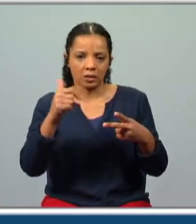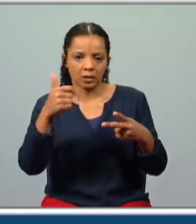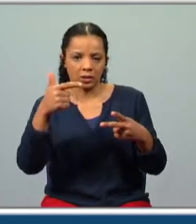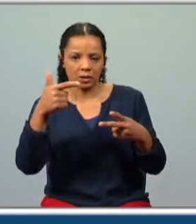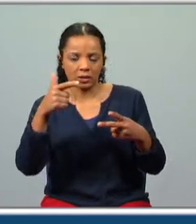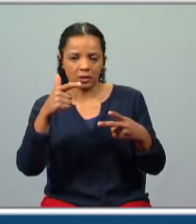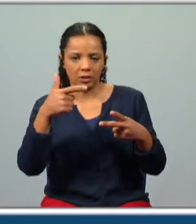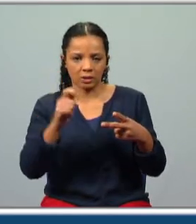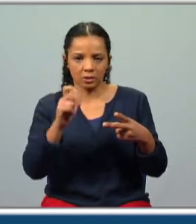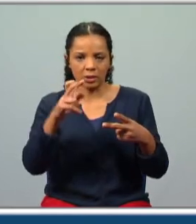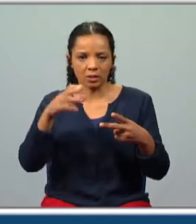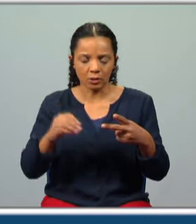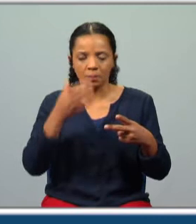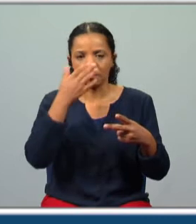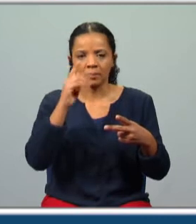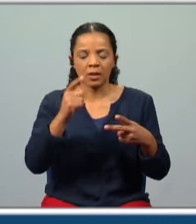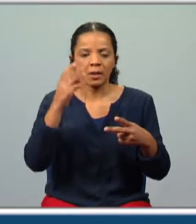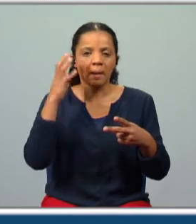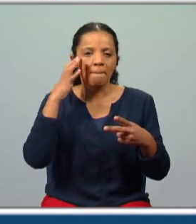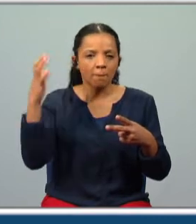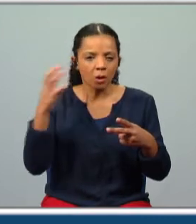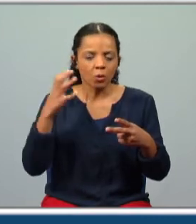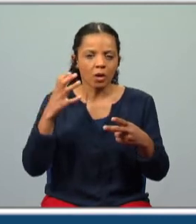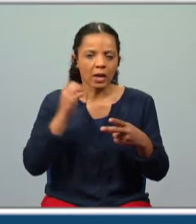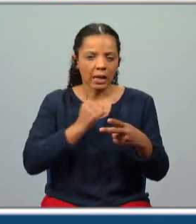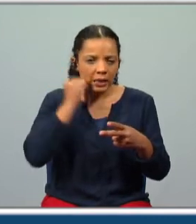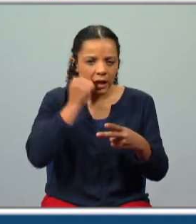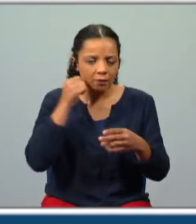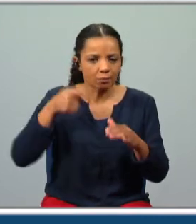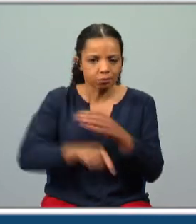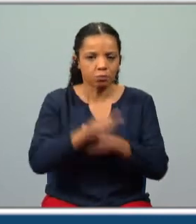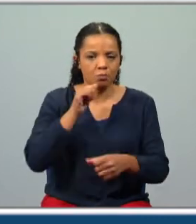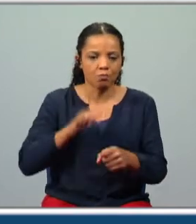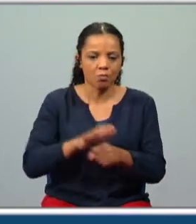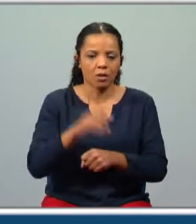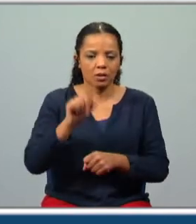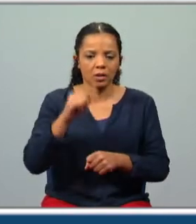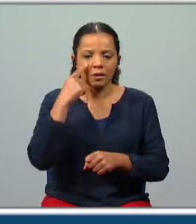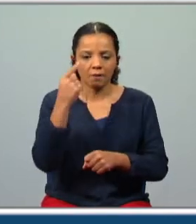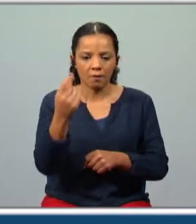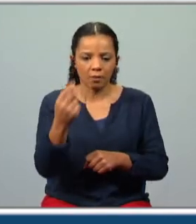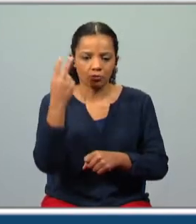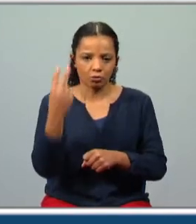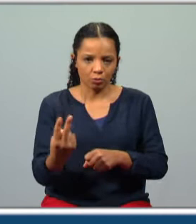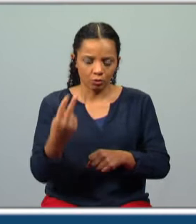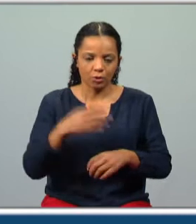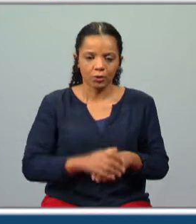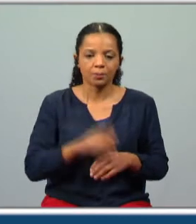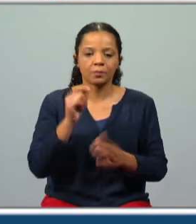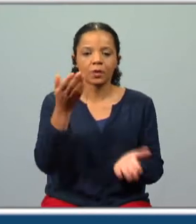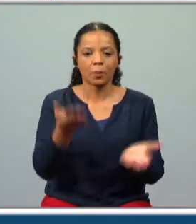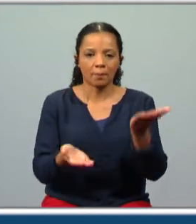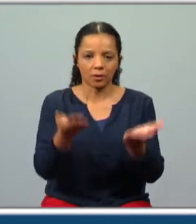aliteração, sugerindo o barulho grave e profundo do mar, aqui personificado pelo uso dos verbos bramir e bradar, e da